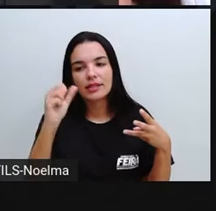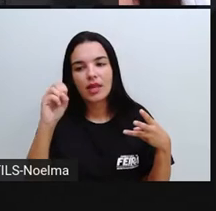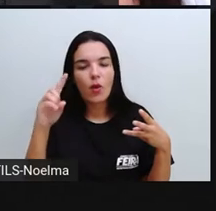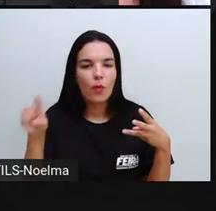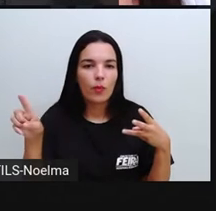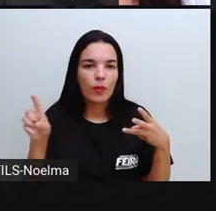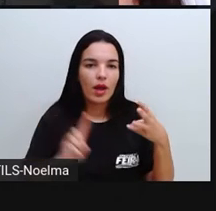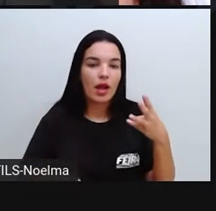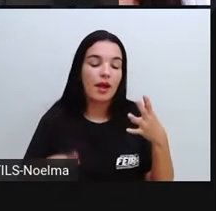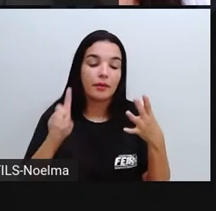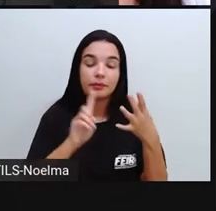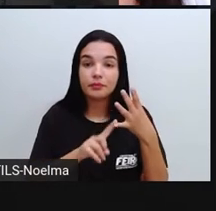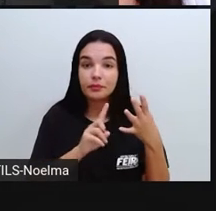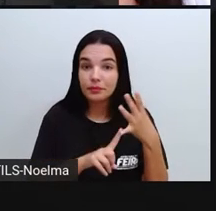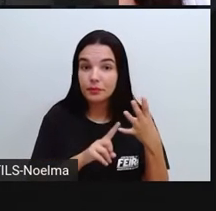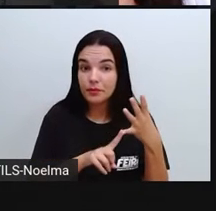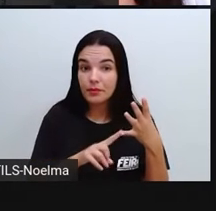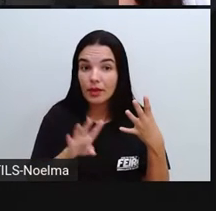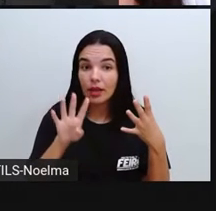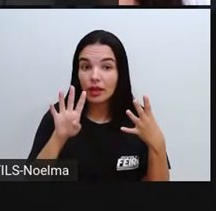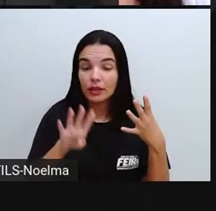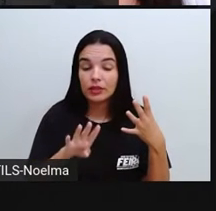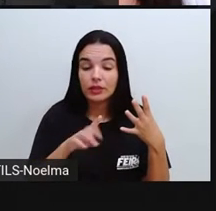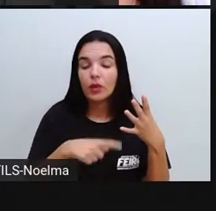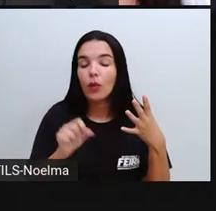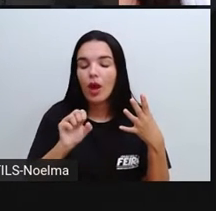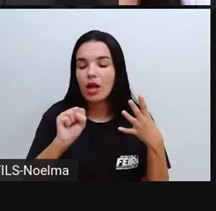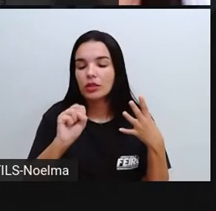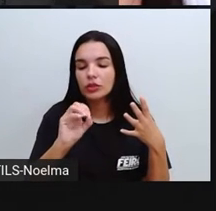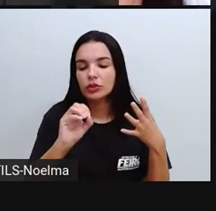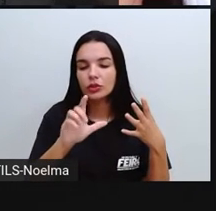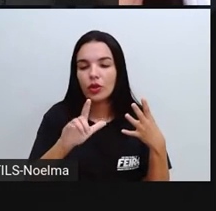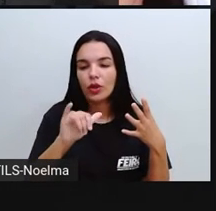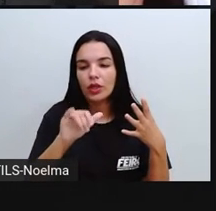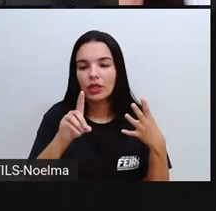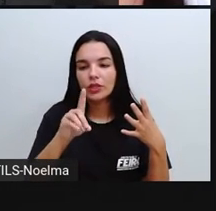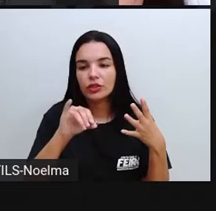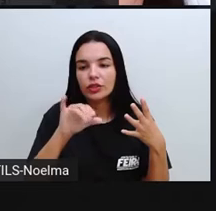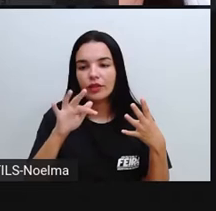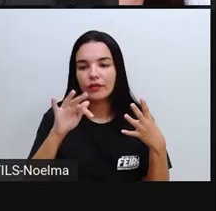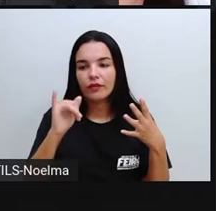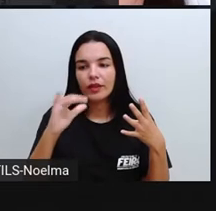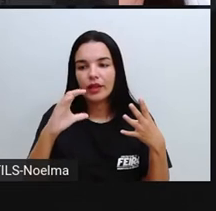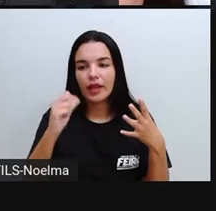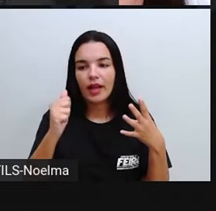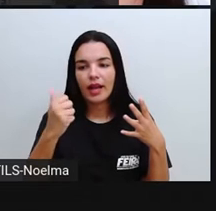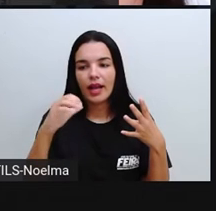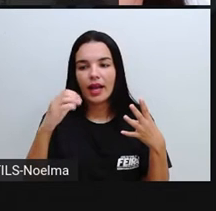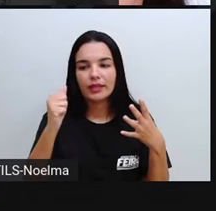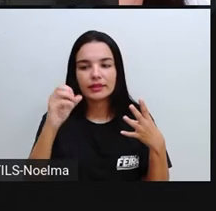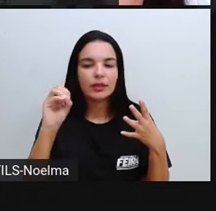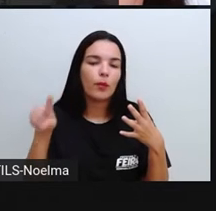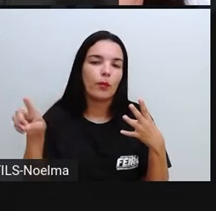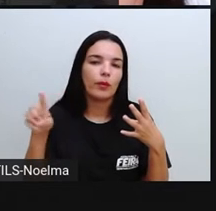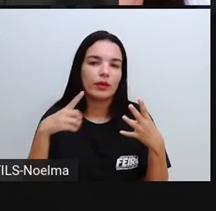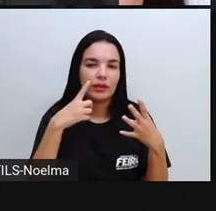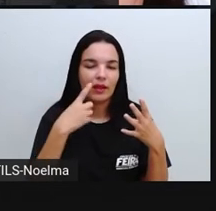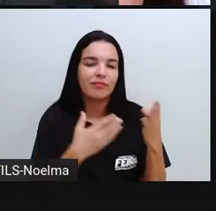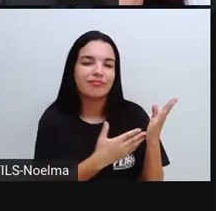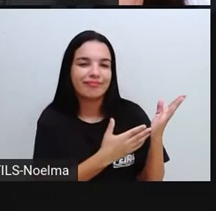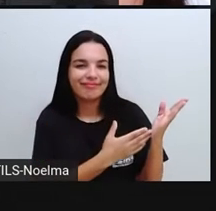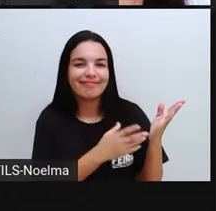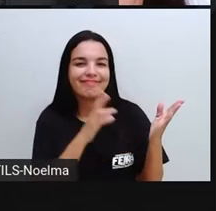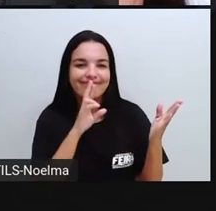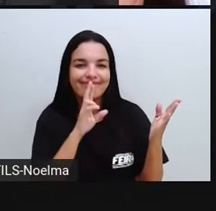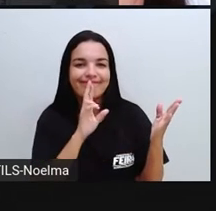Condensação do líquido para o sólido, solidificação. Então, como é que ficaria aqui? Aqui a gente tem as respostas logo